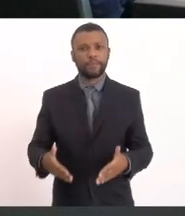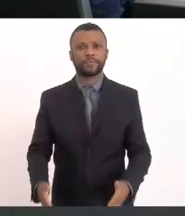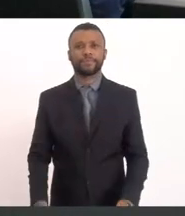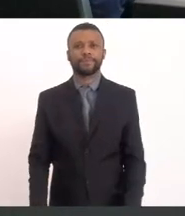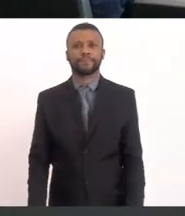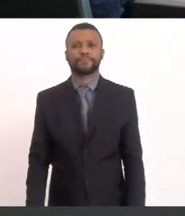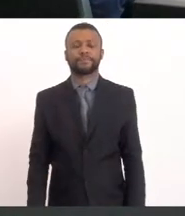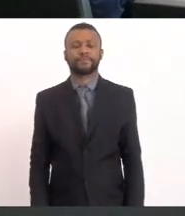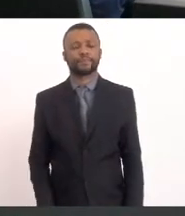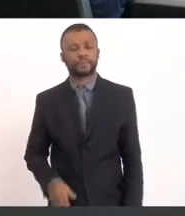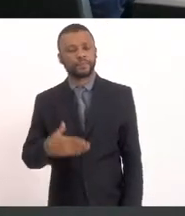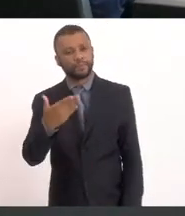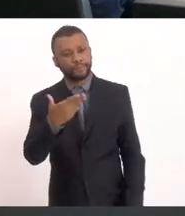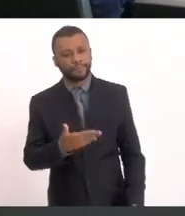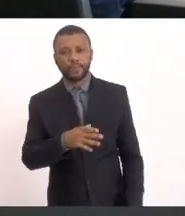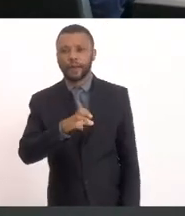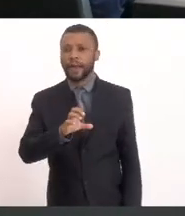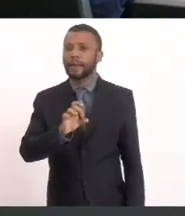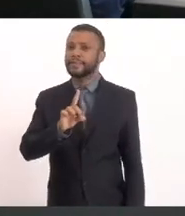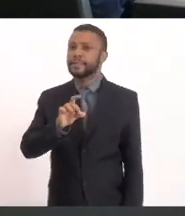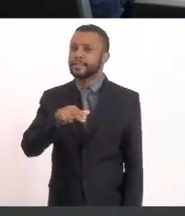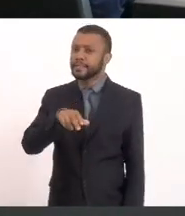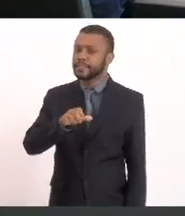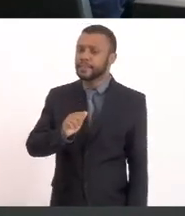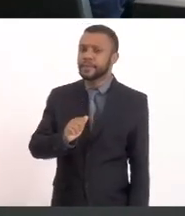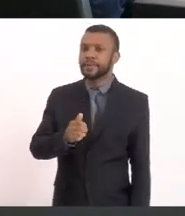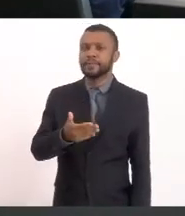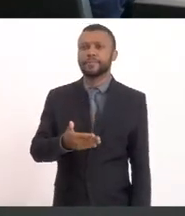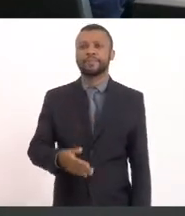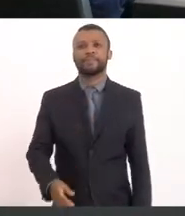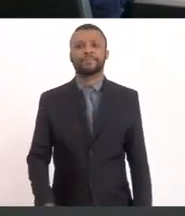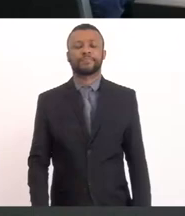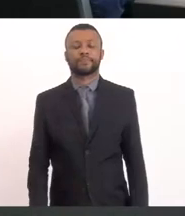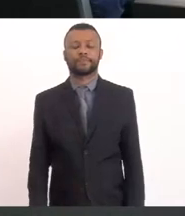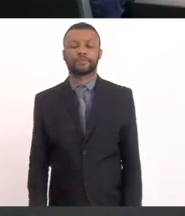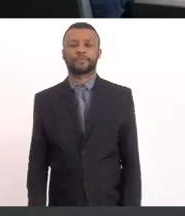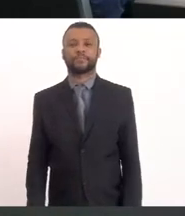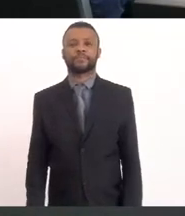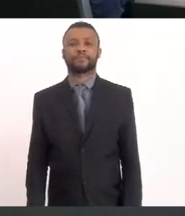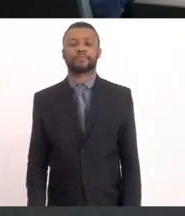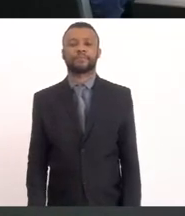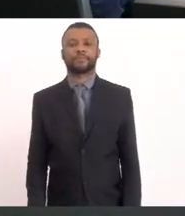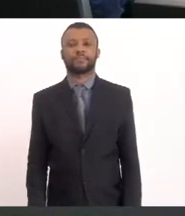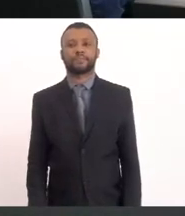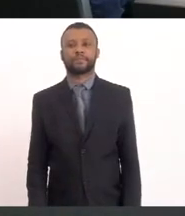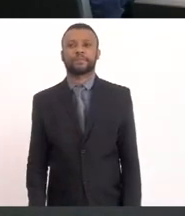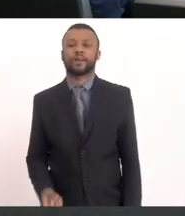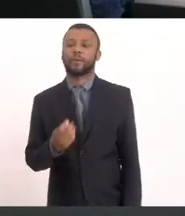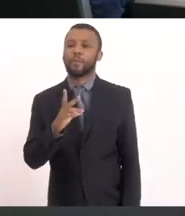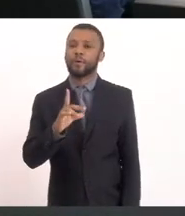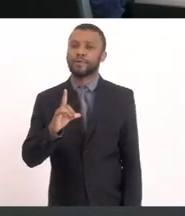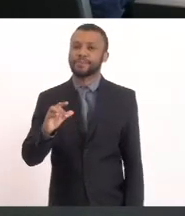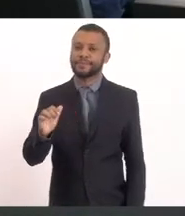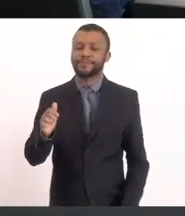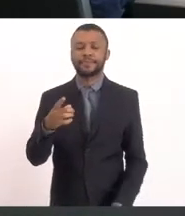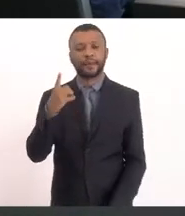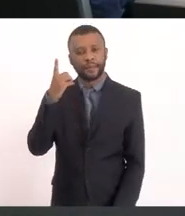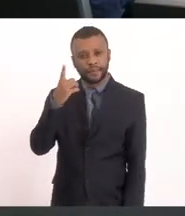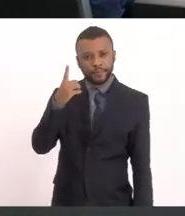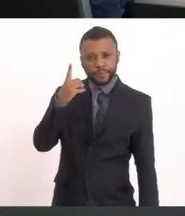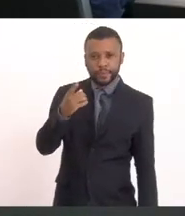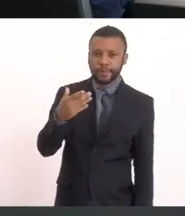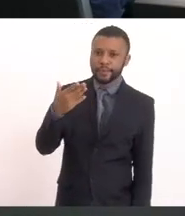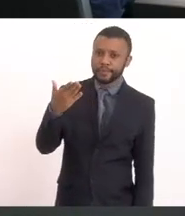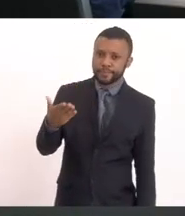Senhora Edna Senhora Tem três minutos Bom dia Deputado Gustavo Schmidt Bom